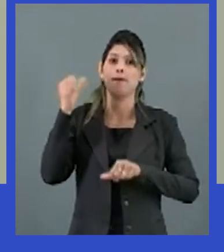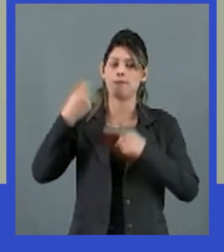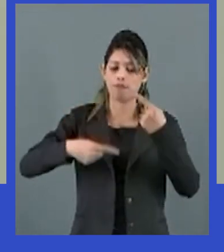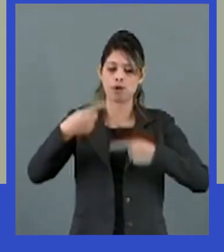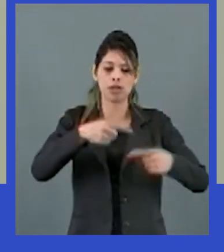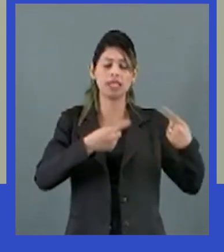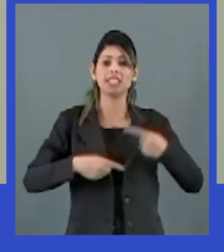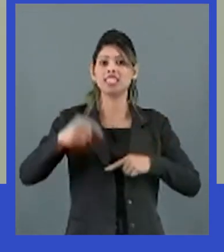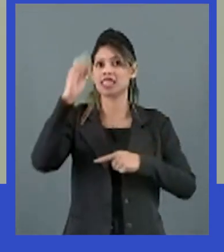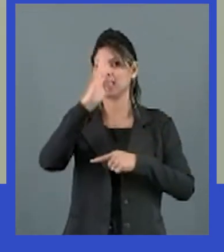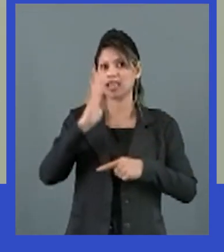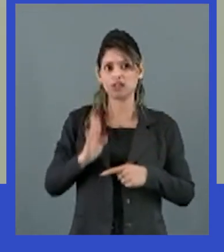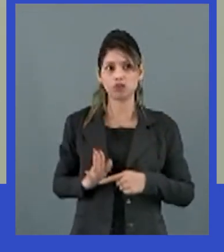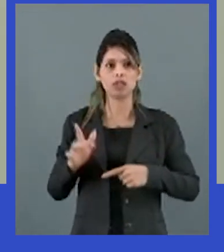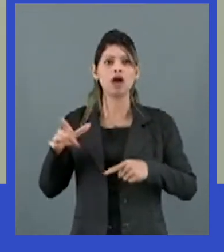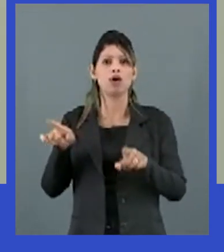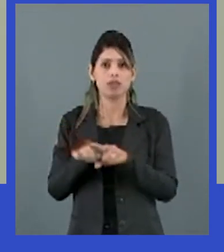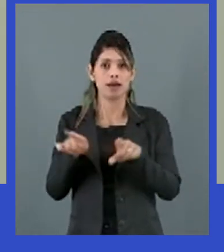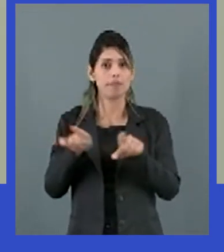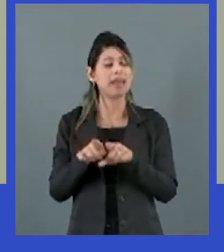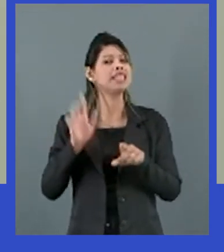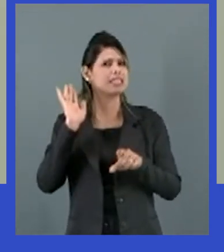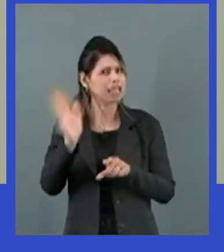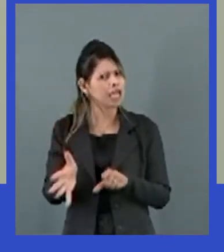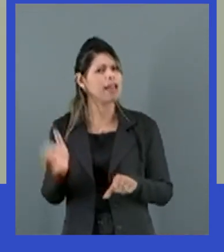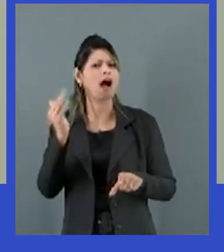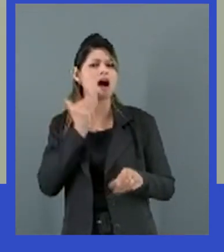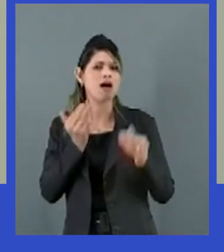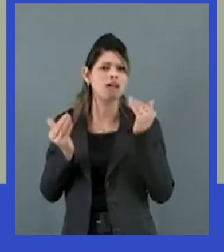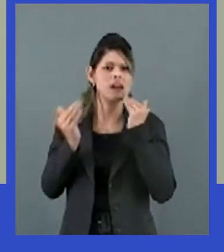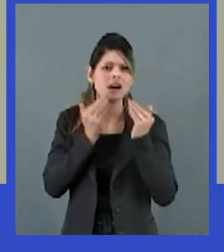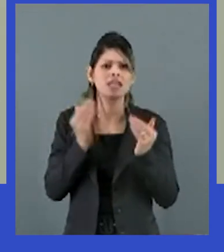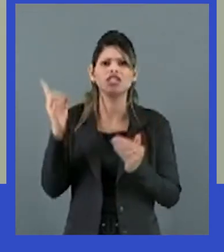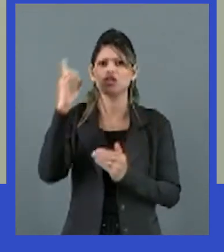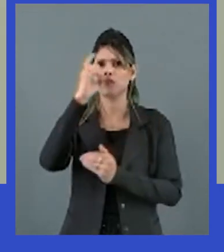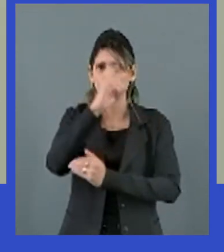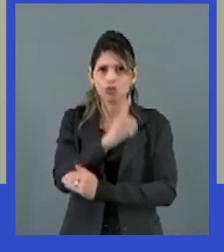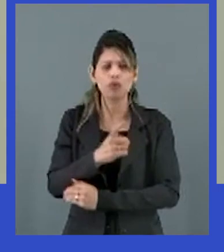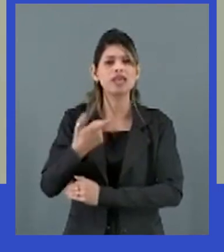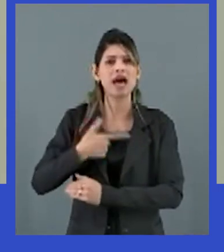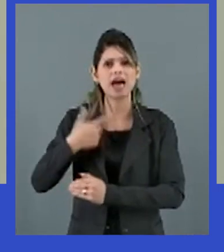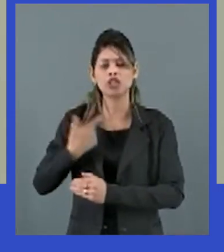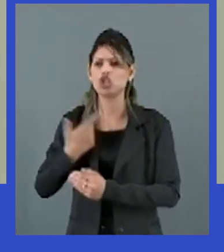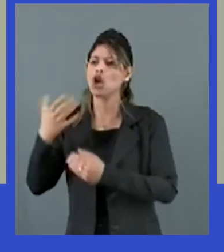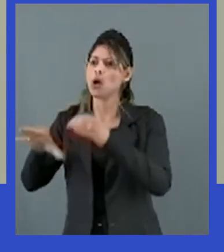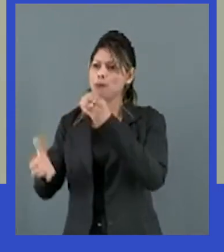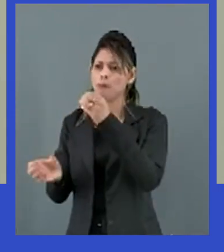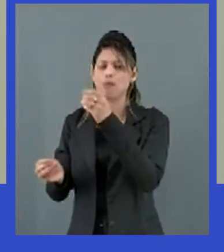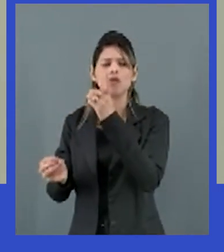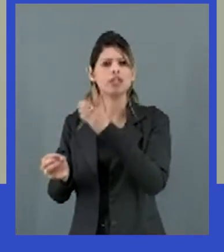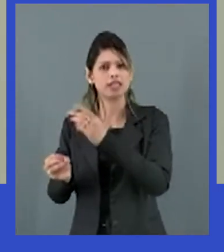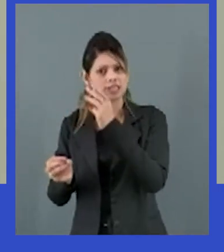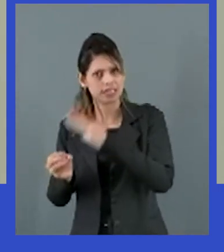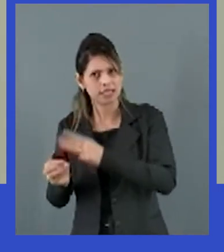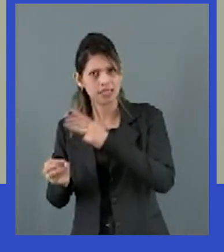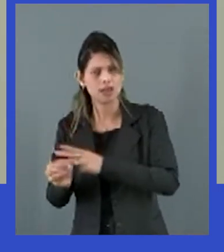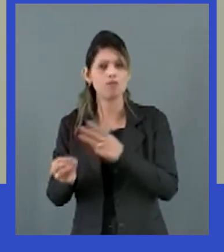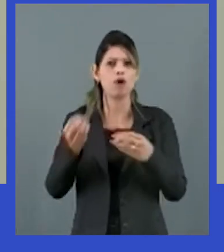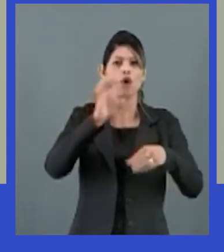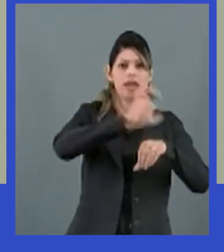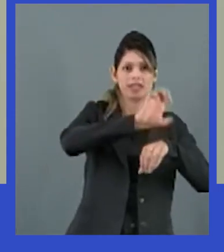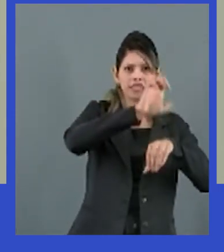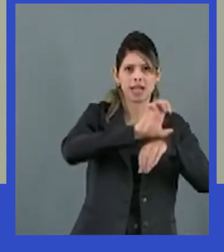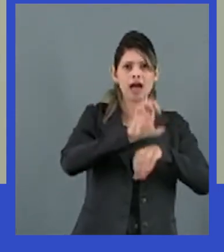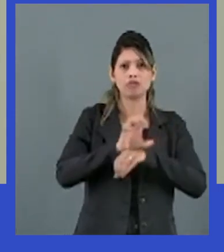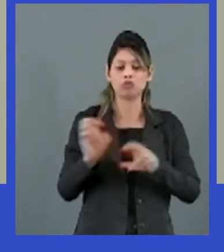Há distorções enormes, tanto entre municípios, como entre estados, como entre regiões. Portanto,